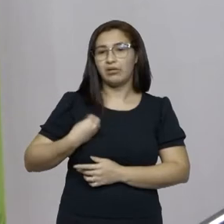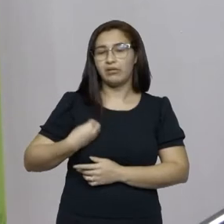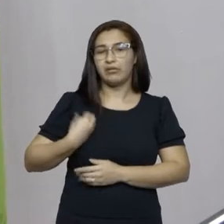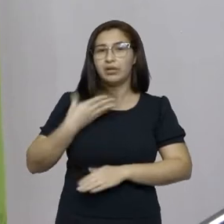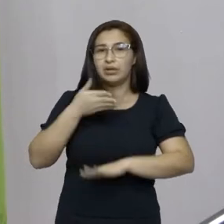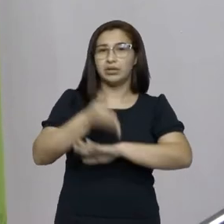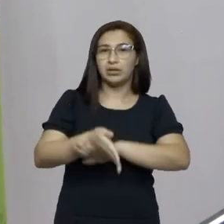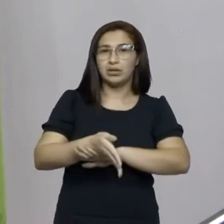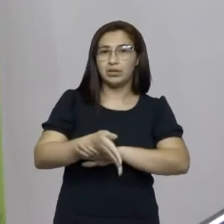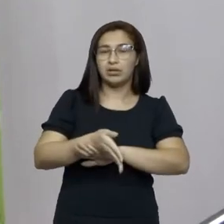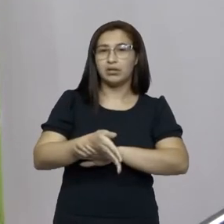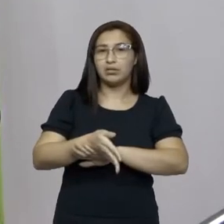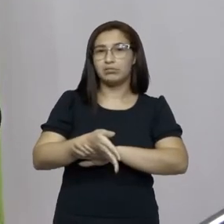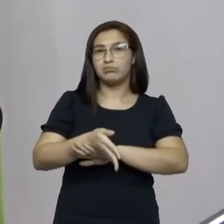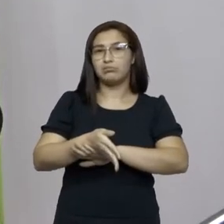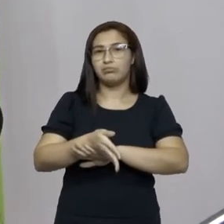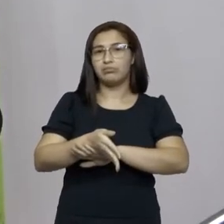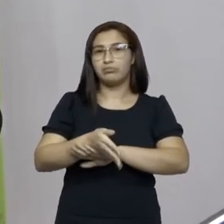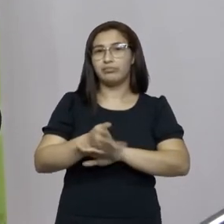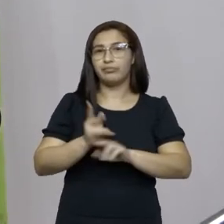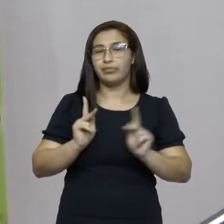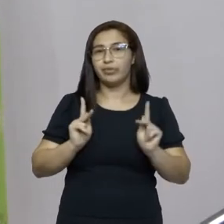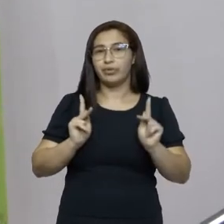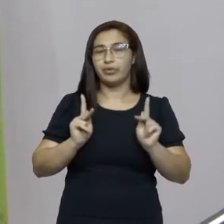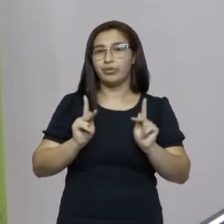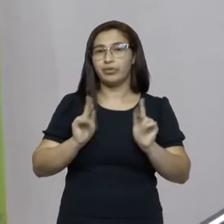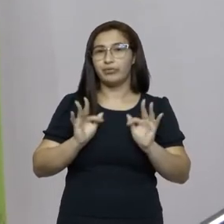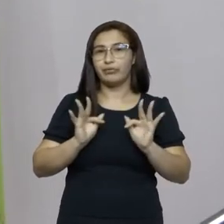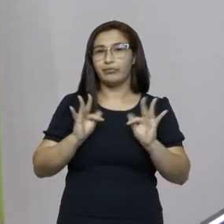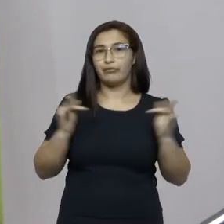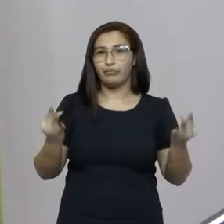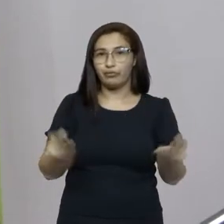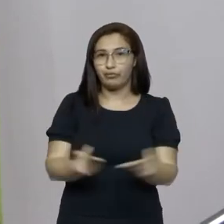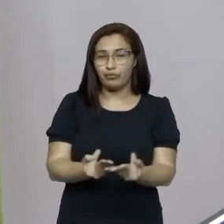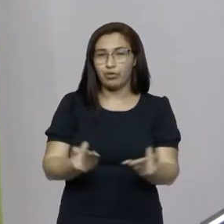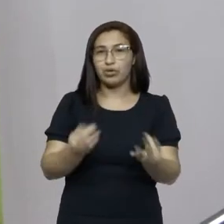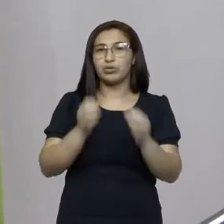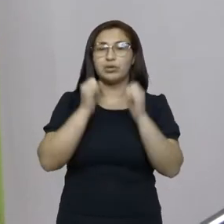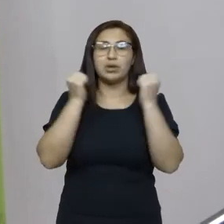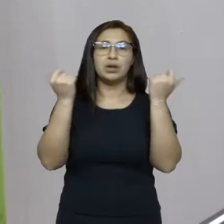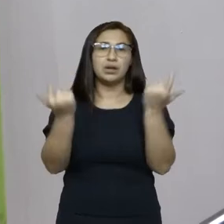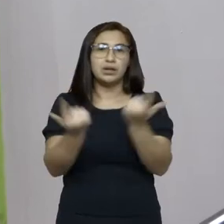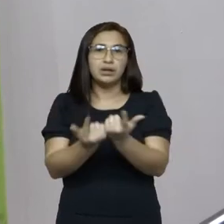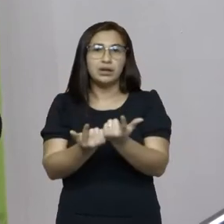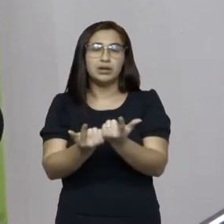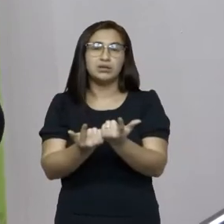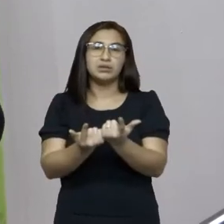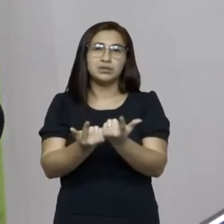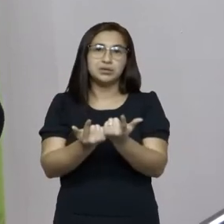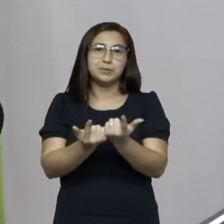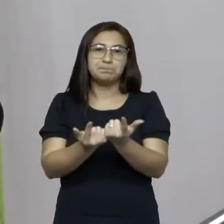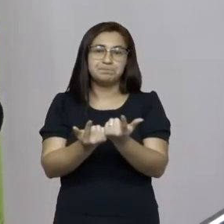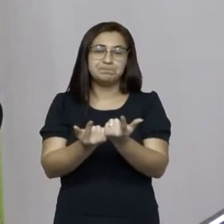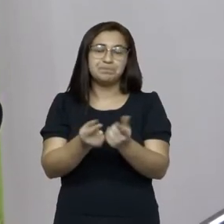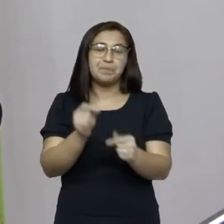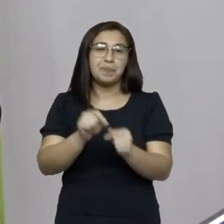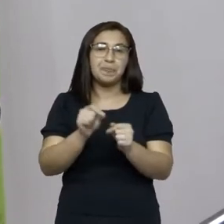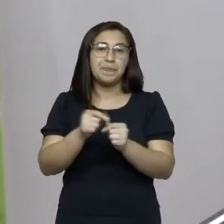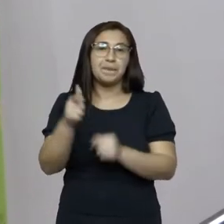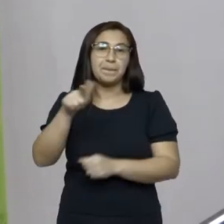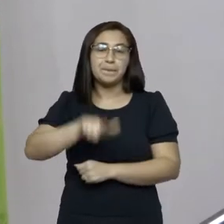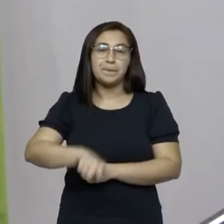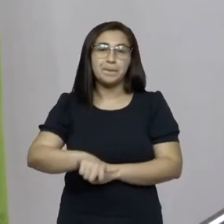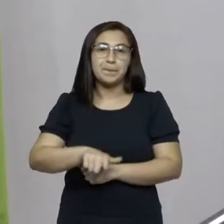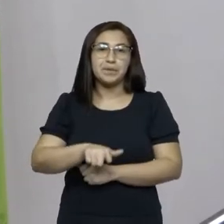Fórum Parlamentar, da Alesc, da nossa Assembleia Legislativa, tivemos a